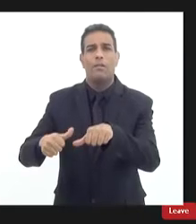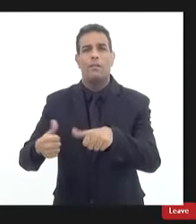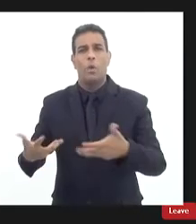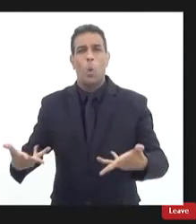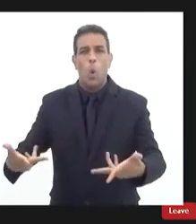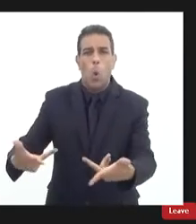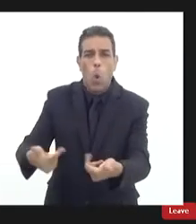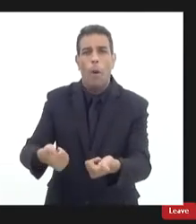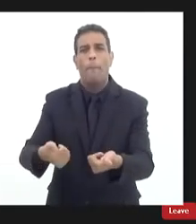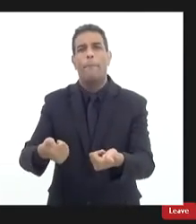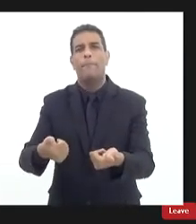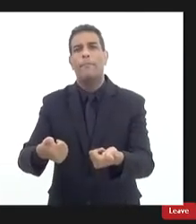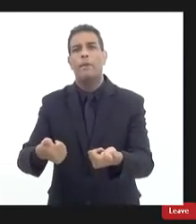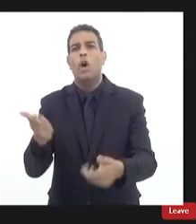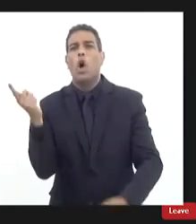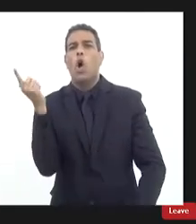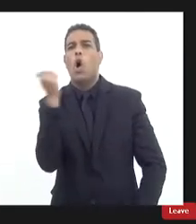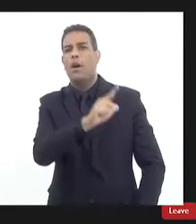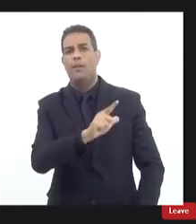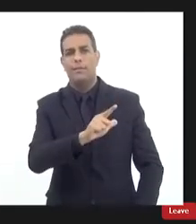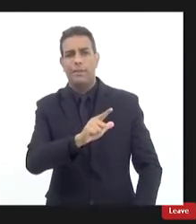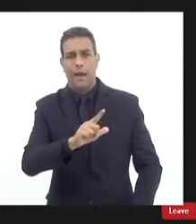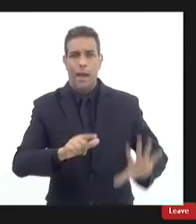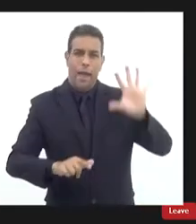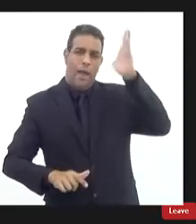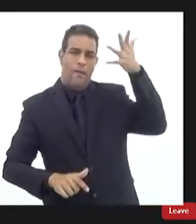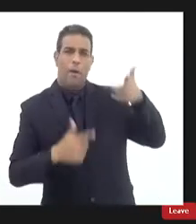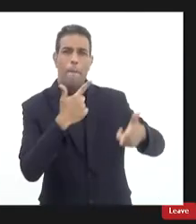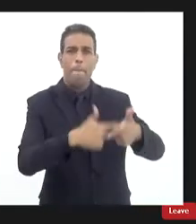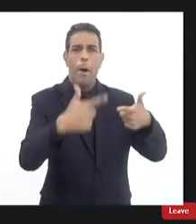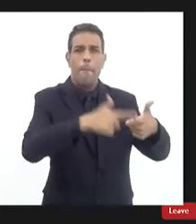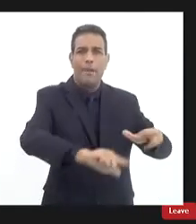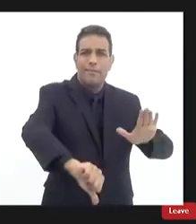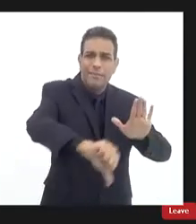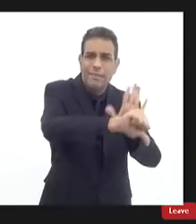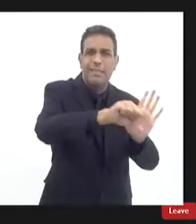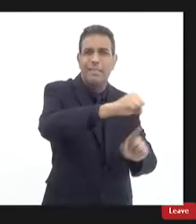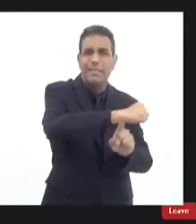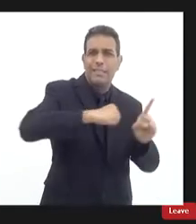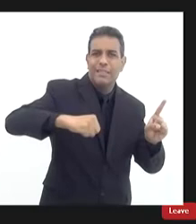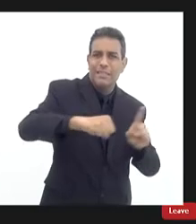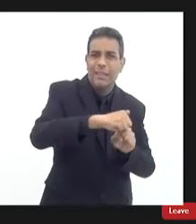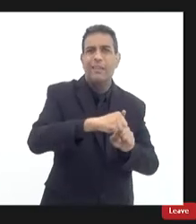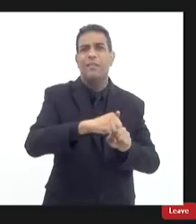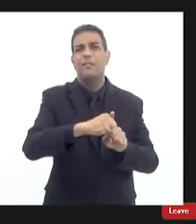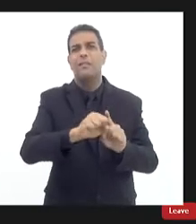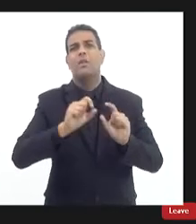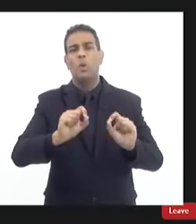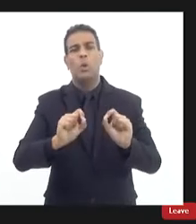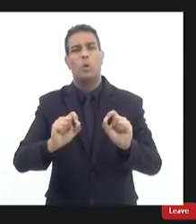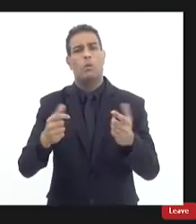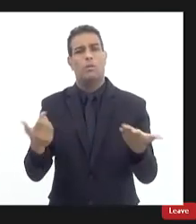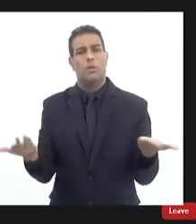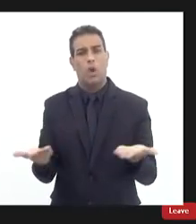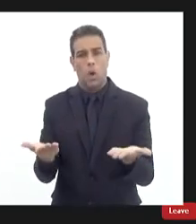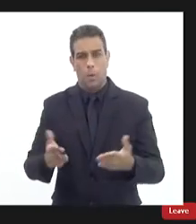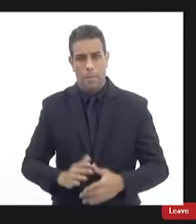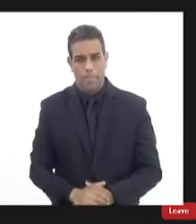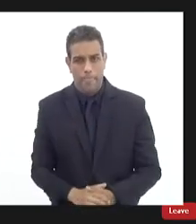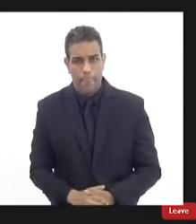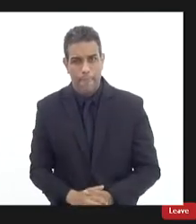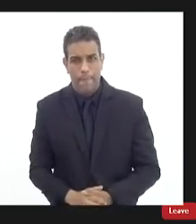buscando metas melhores para melhor atender a corporação a sociedade como nós mesmos fazemos parte somos clientes dos próprios serviços